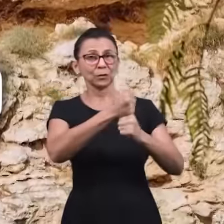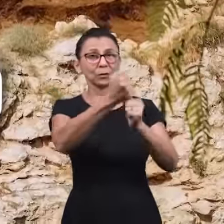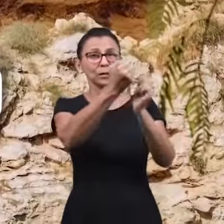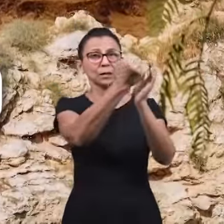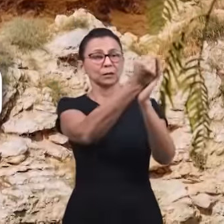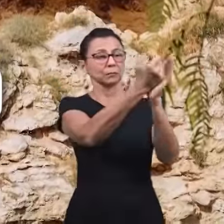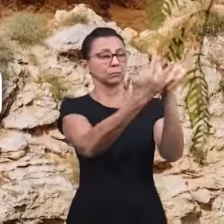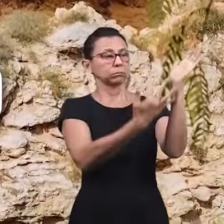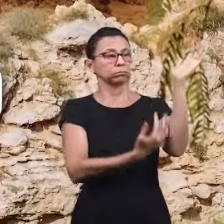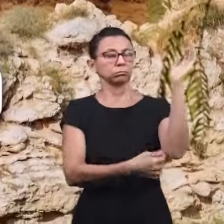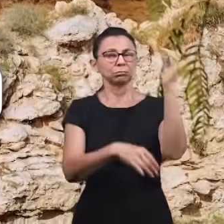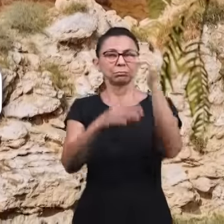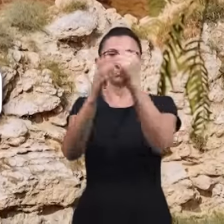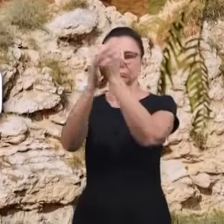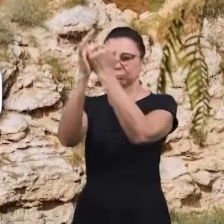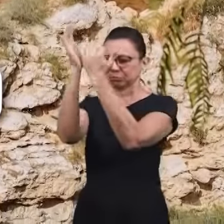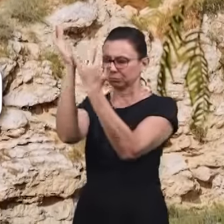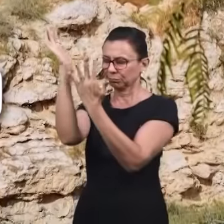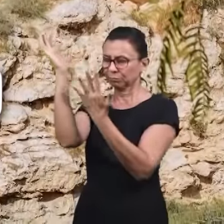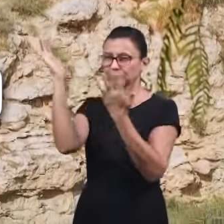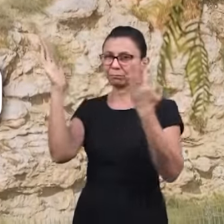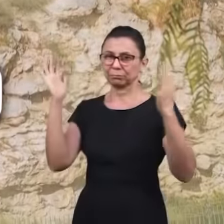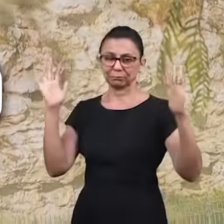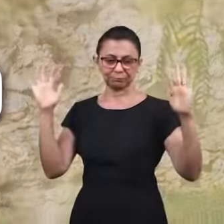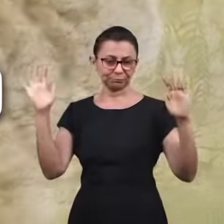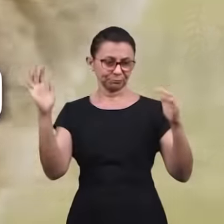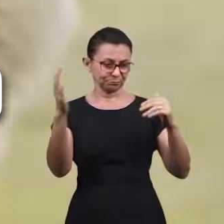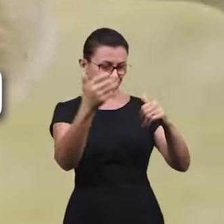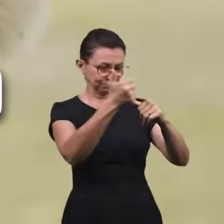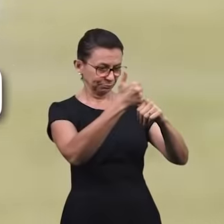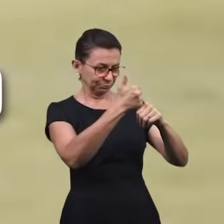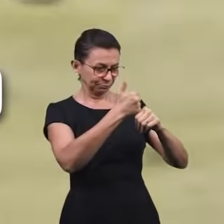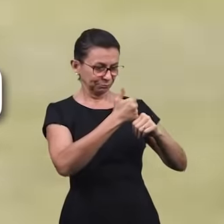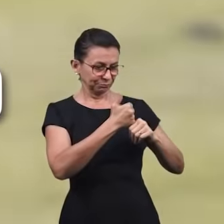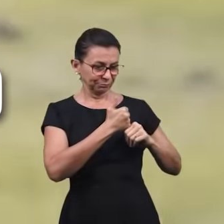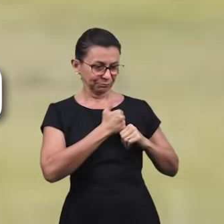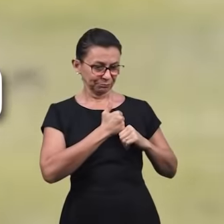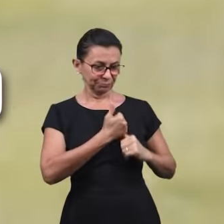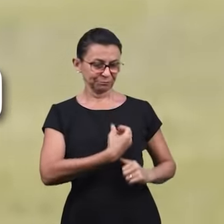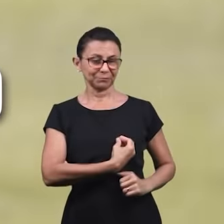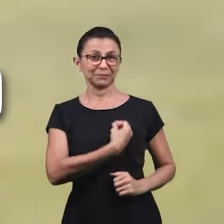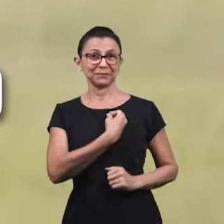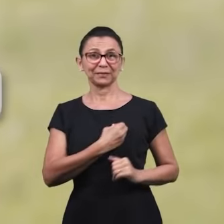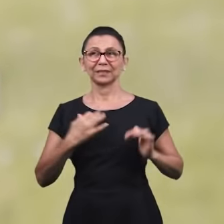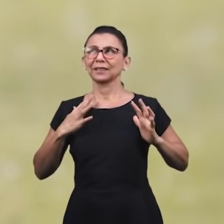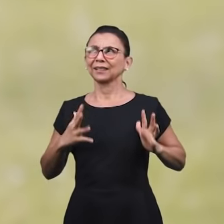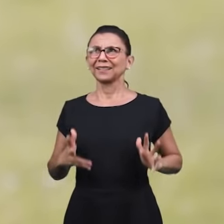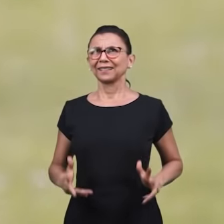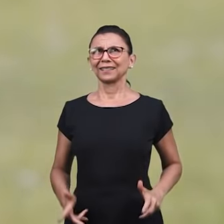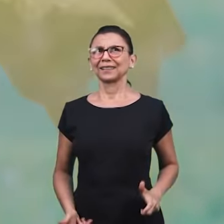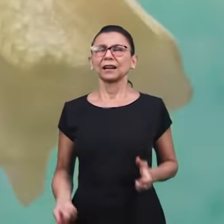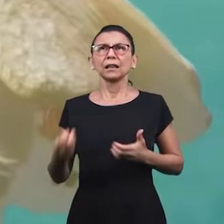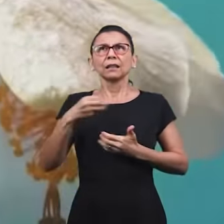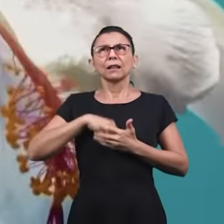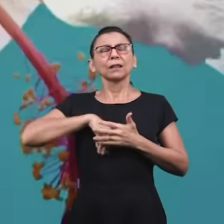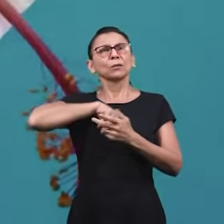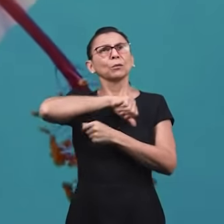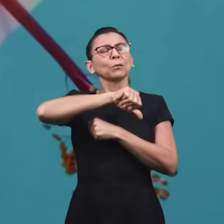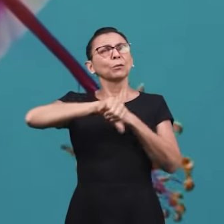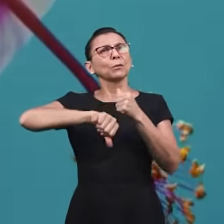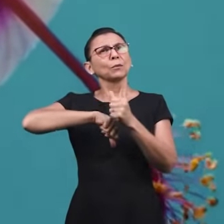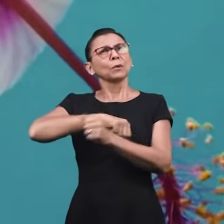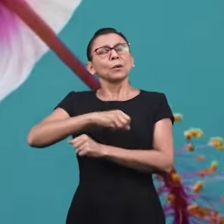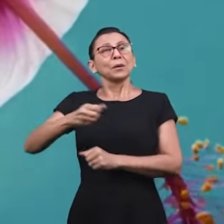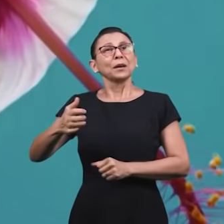pelo sangue derramado, minha vida ele lavou. Algo